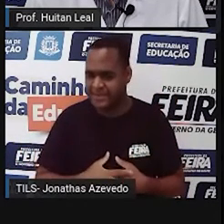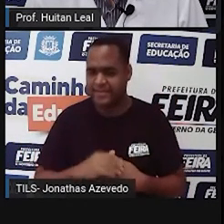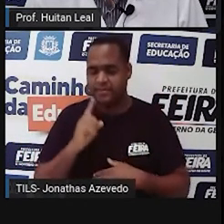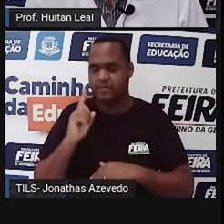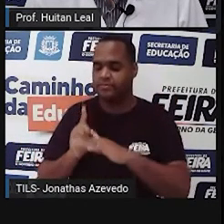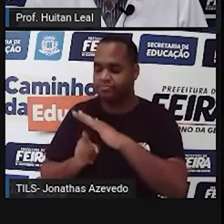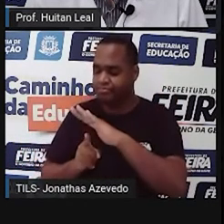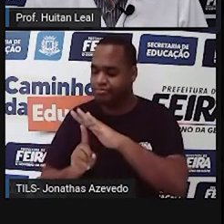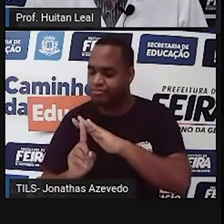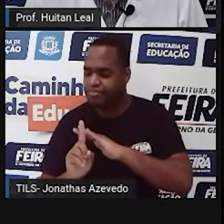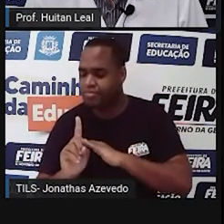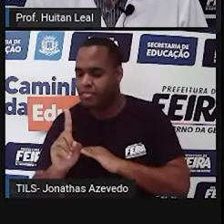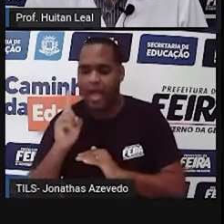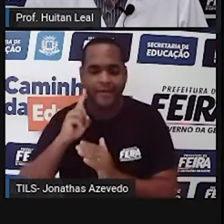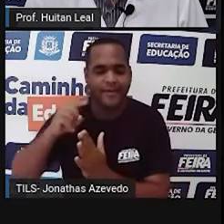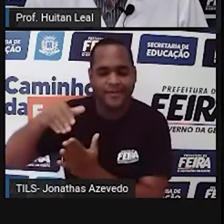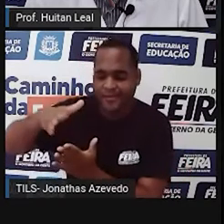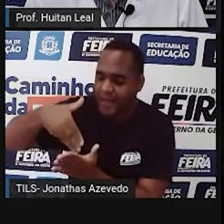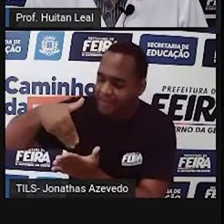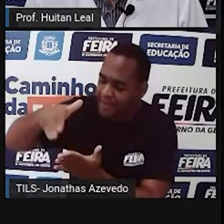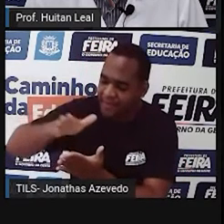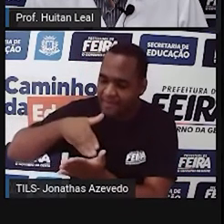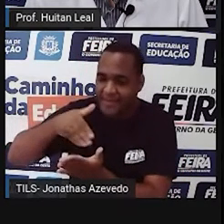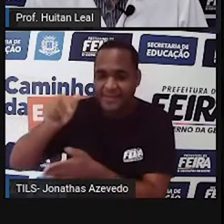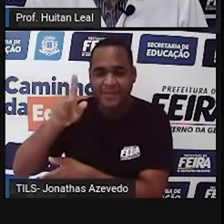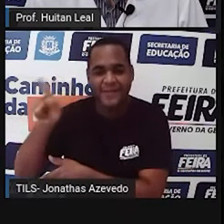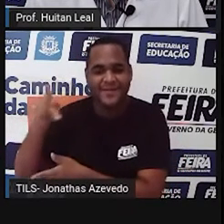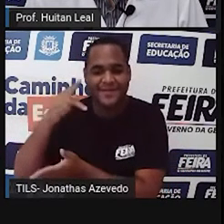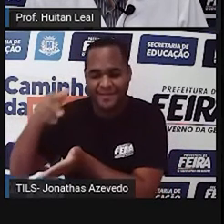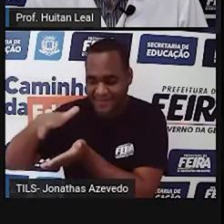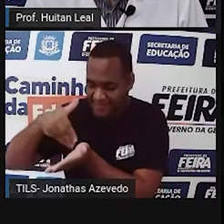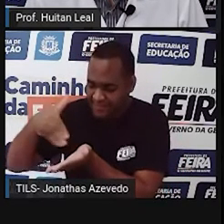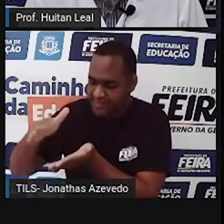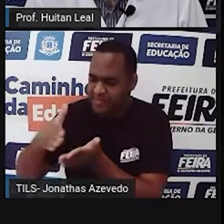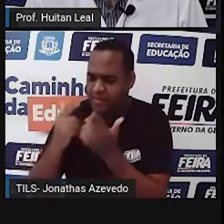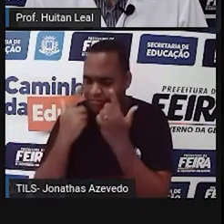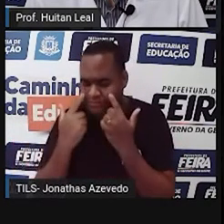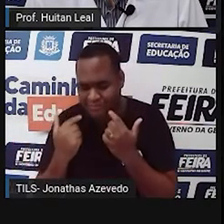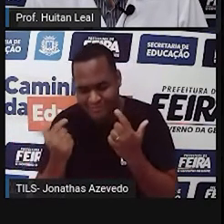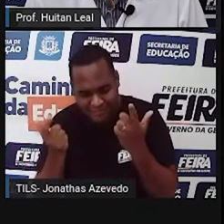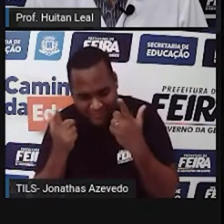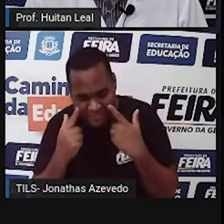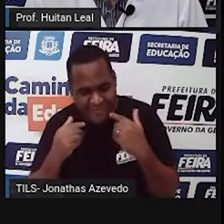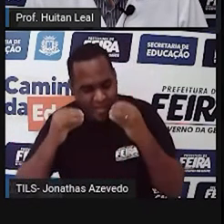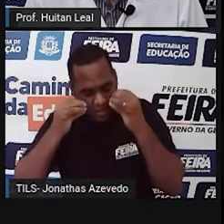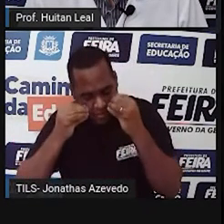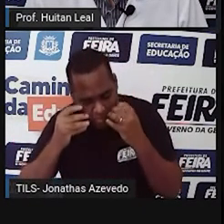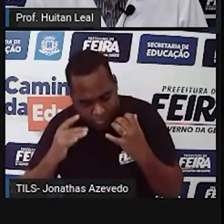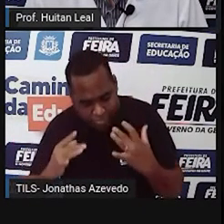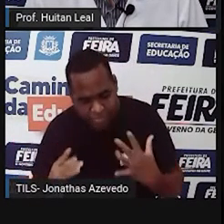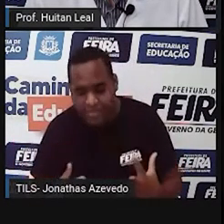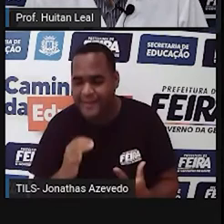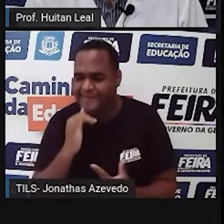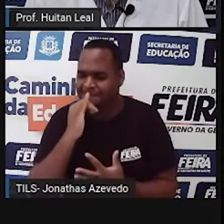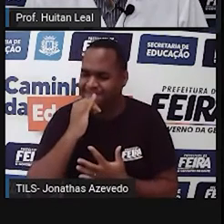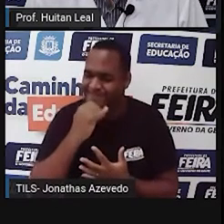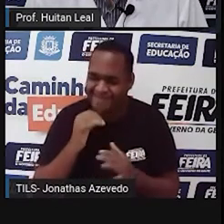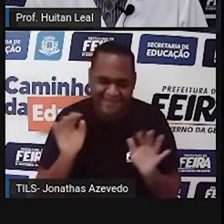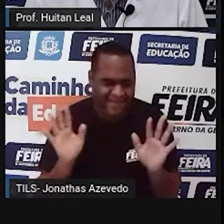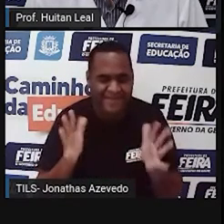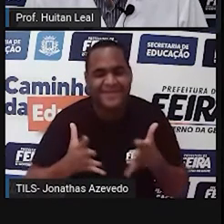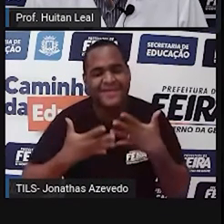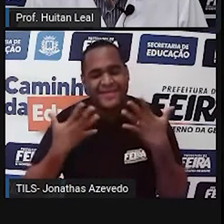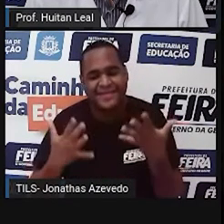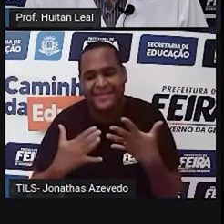a professora pintava no chão. E ela começou a chorar. E as lágrimas da professora, tal qual